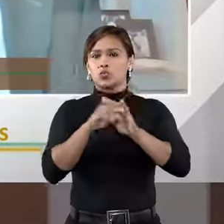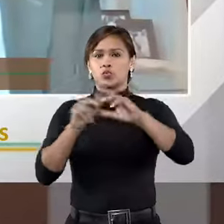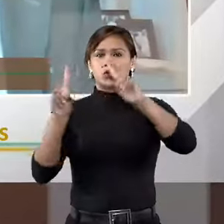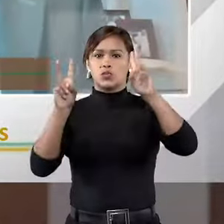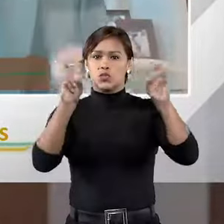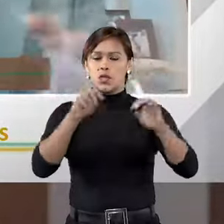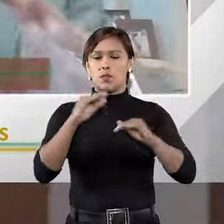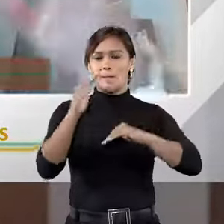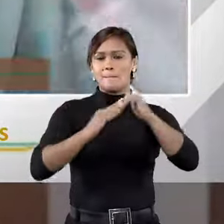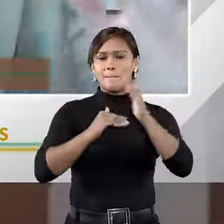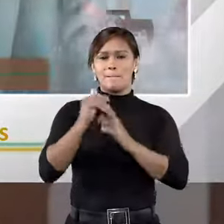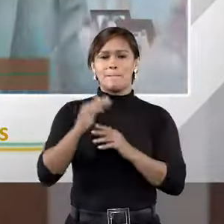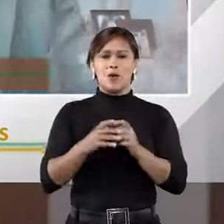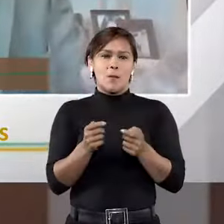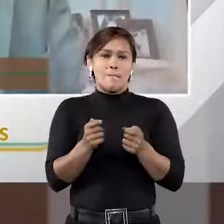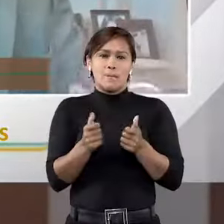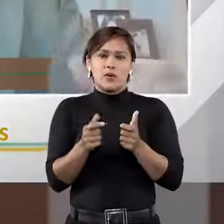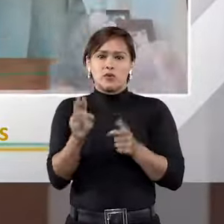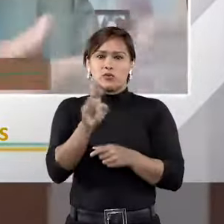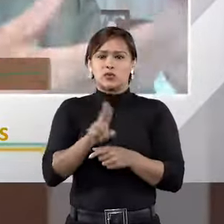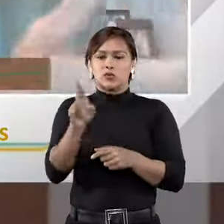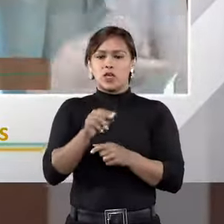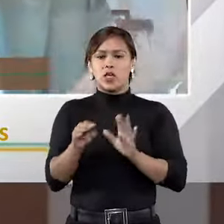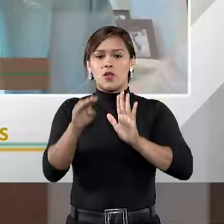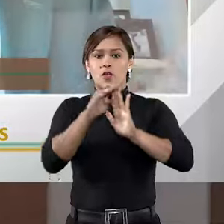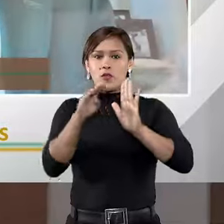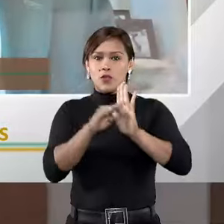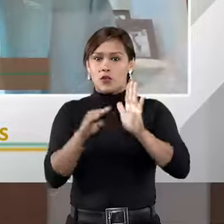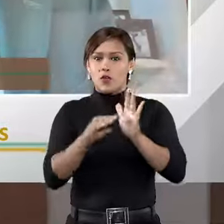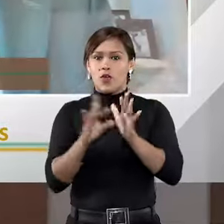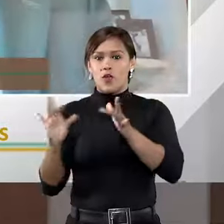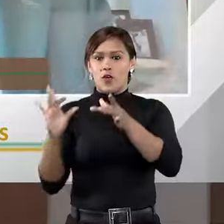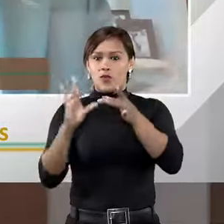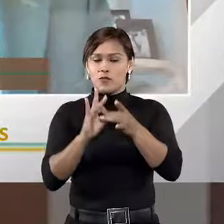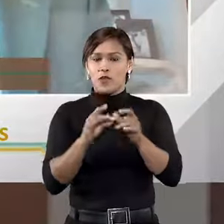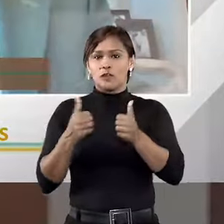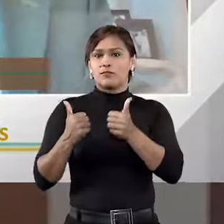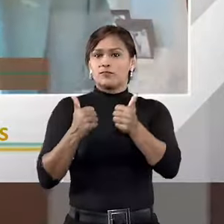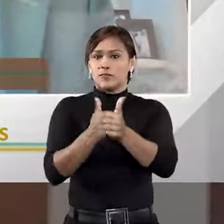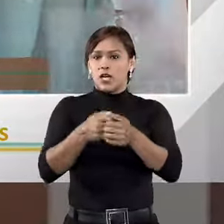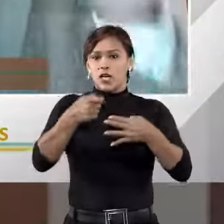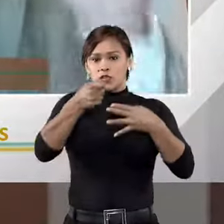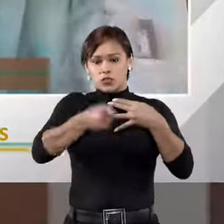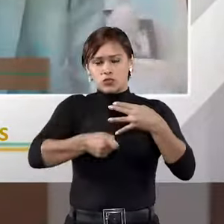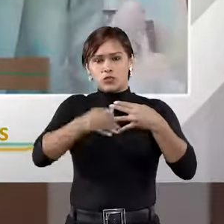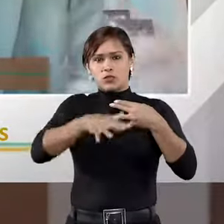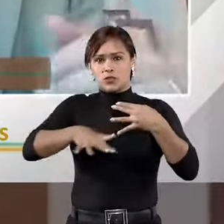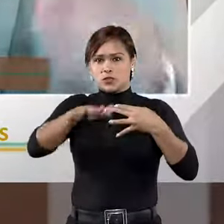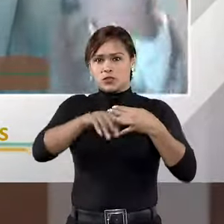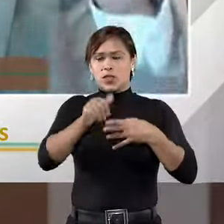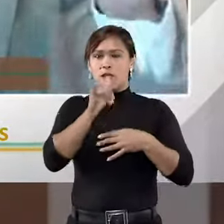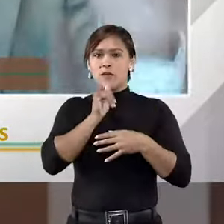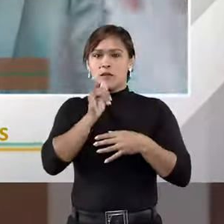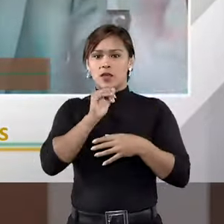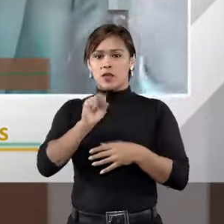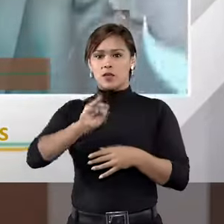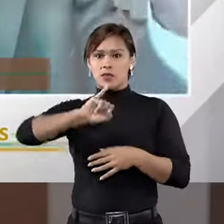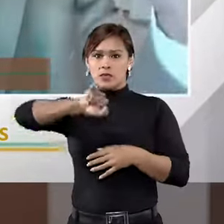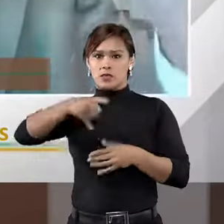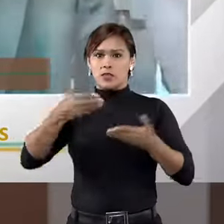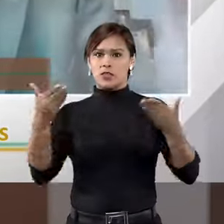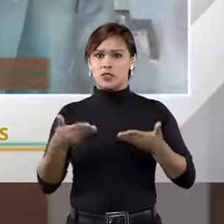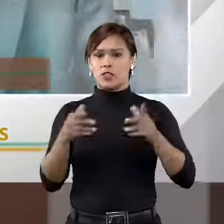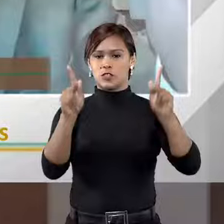coisa pouco usada na prática e o resto foi confirmar correntes doutrinárias e jurisprudenciais. Por exemplo, o STJ